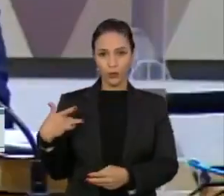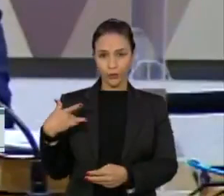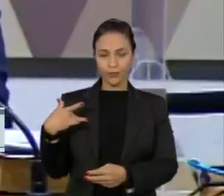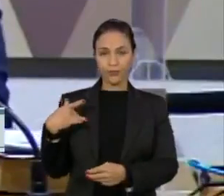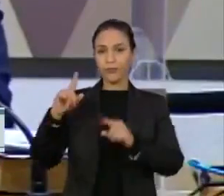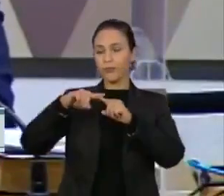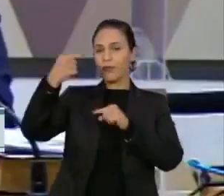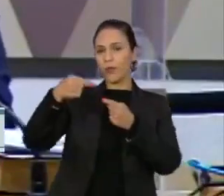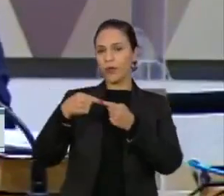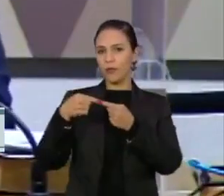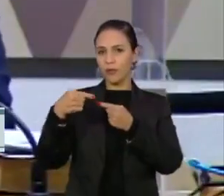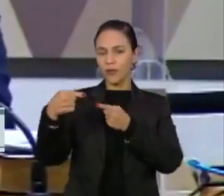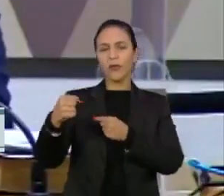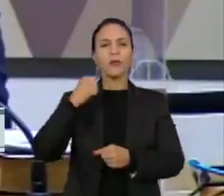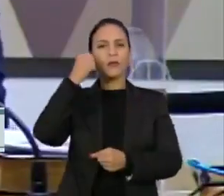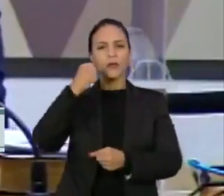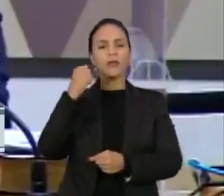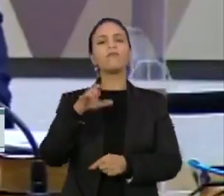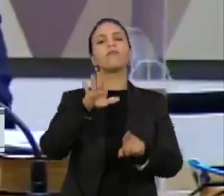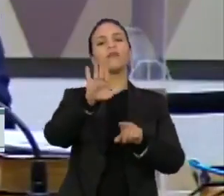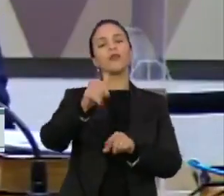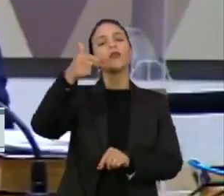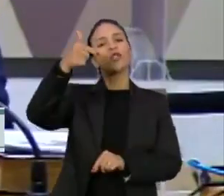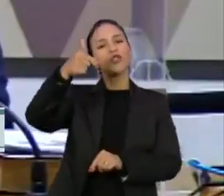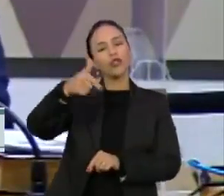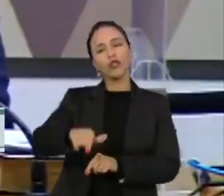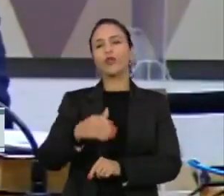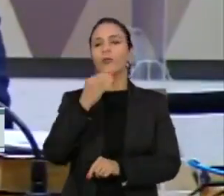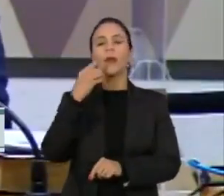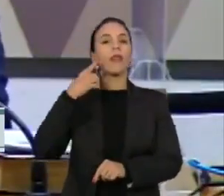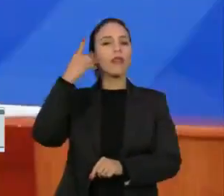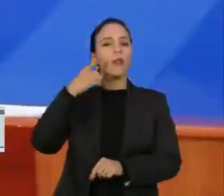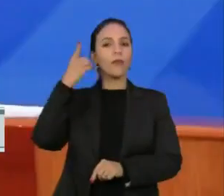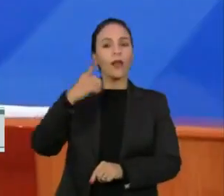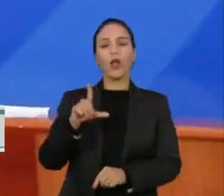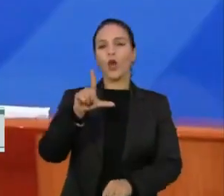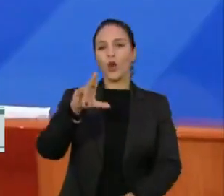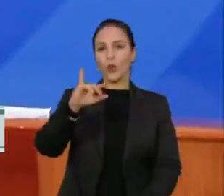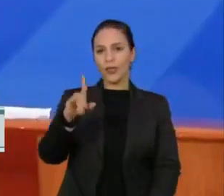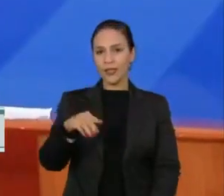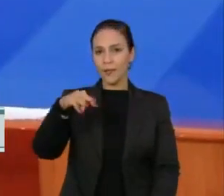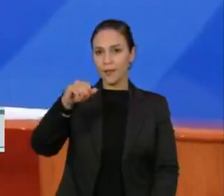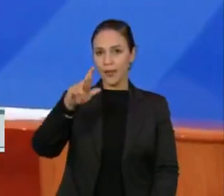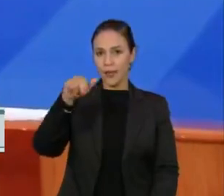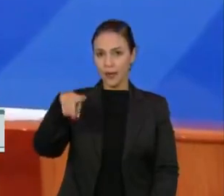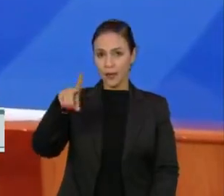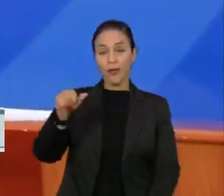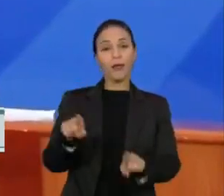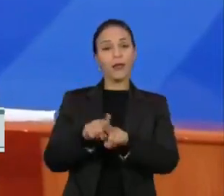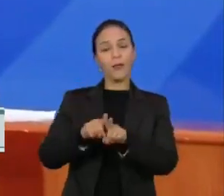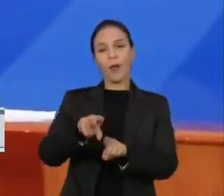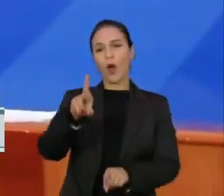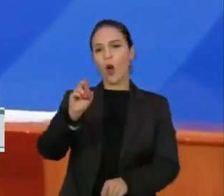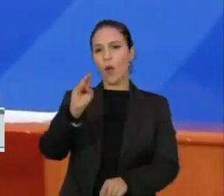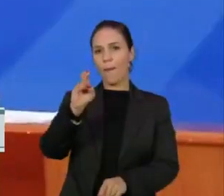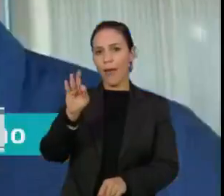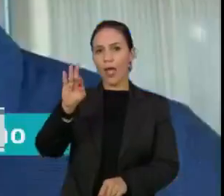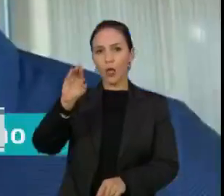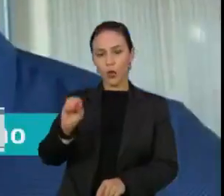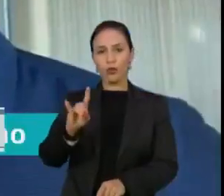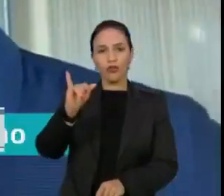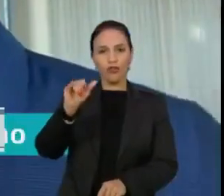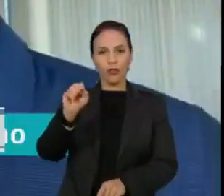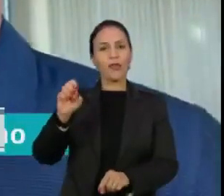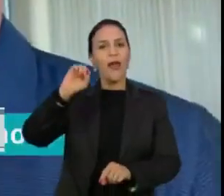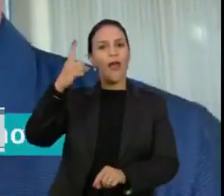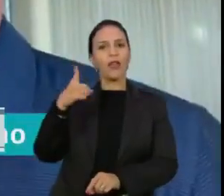que vem, os senadores ouvem mais uma vez o deputado Luiz Miranda, além de Roberto Dias, ex-diretor da pasta,